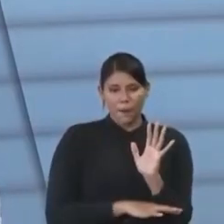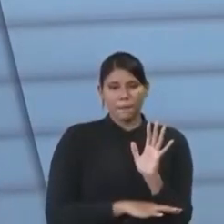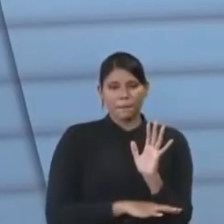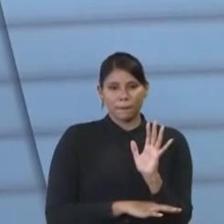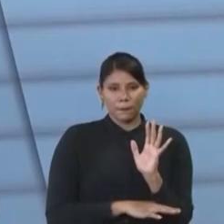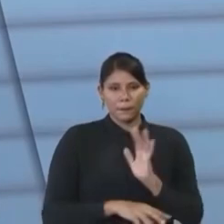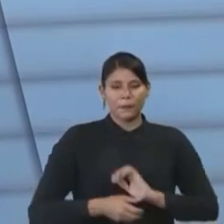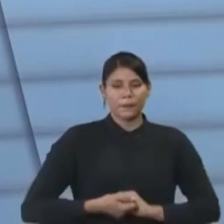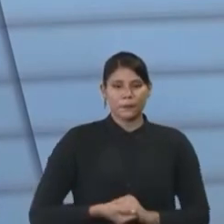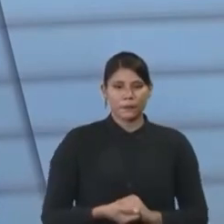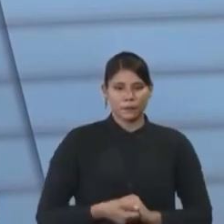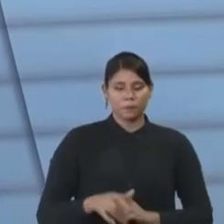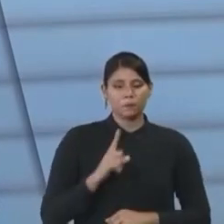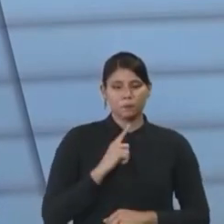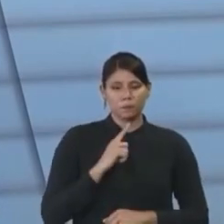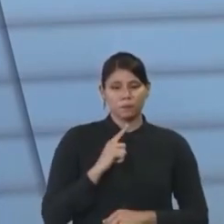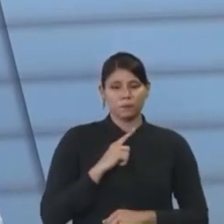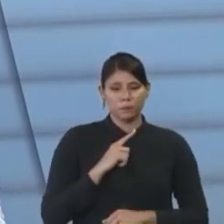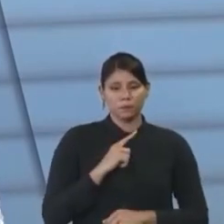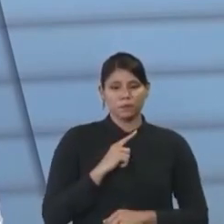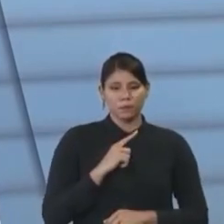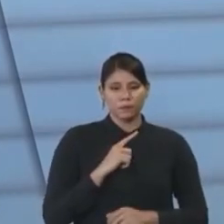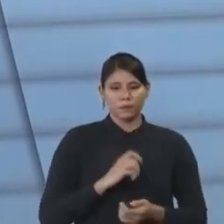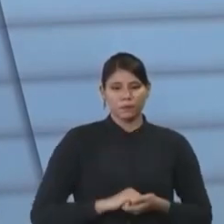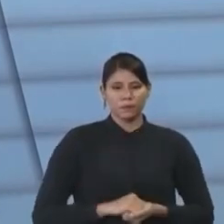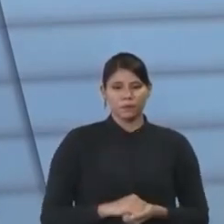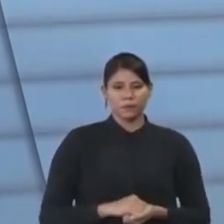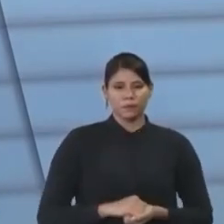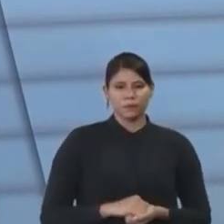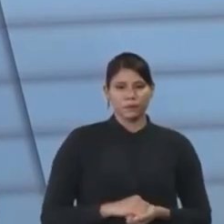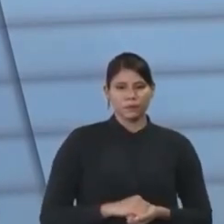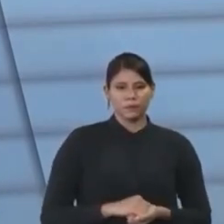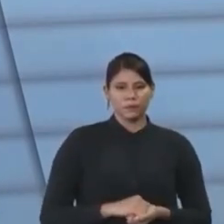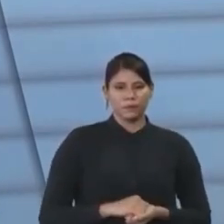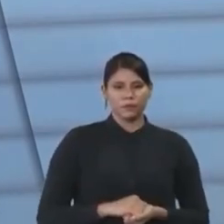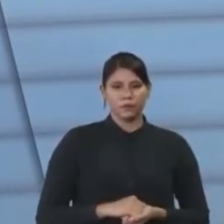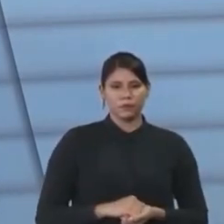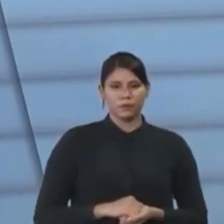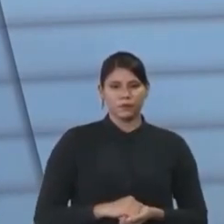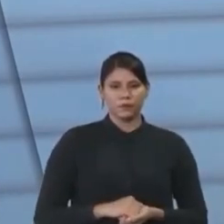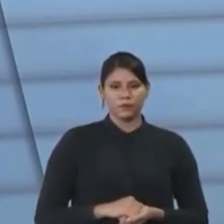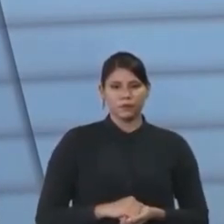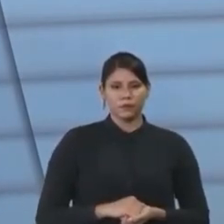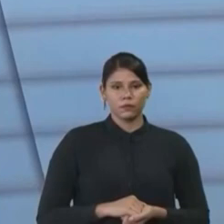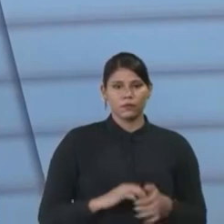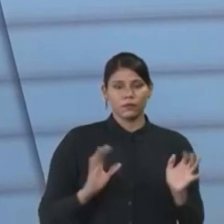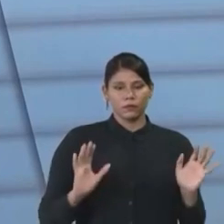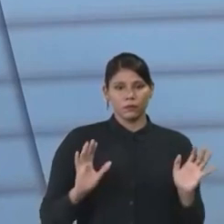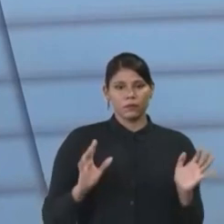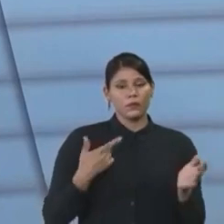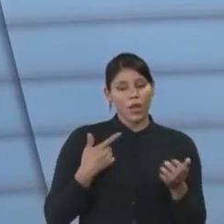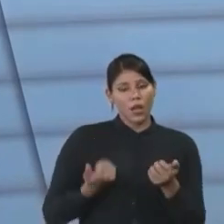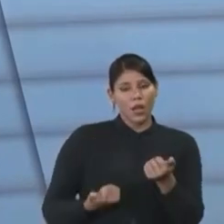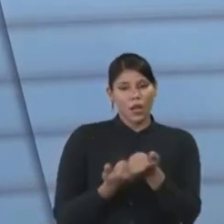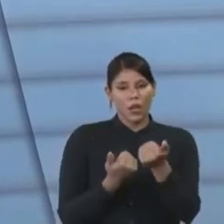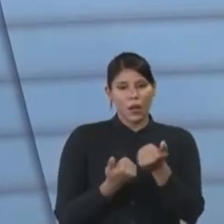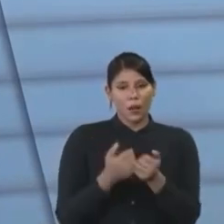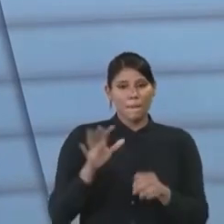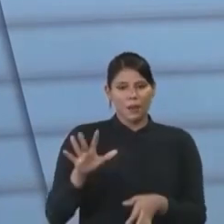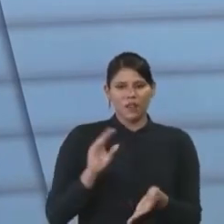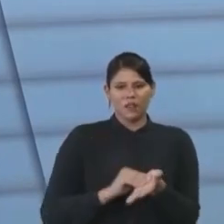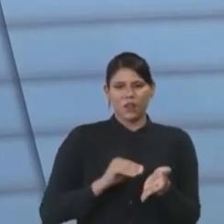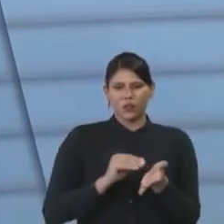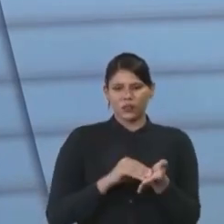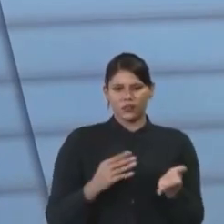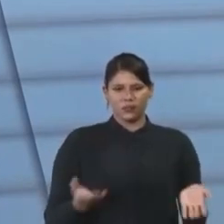que sobe lá para ser discutido no STF. Curiosamente, sim, mas falta muito.